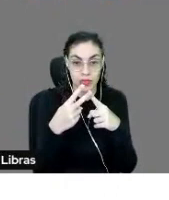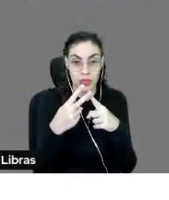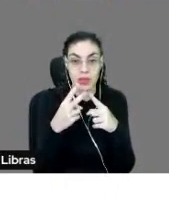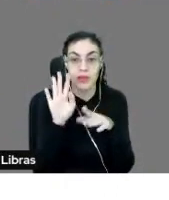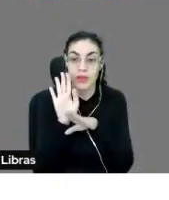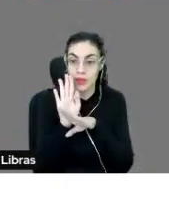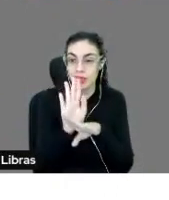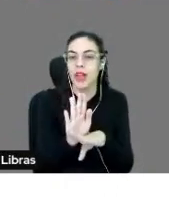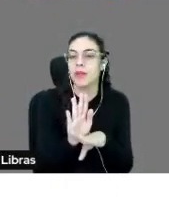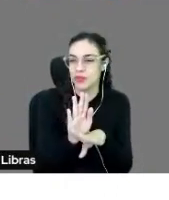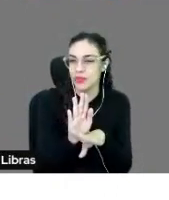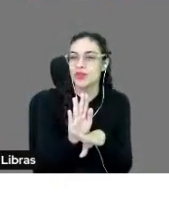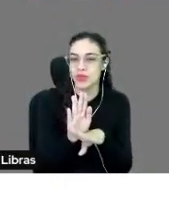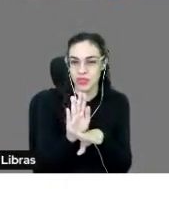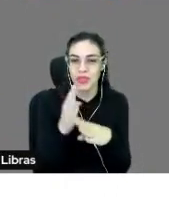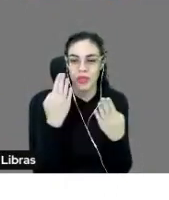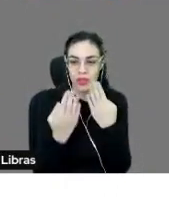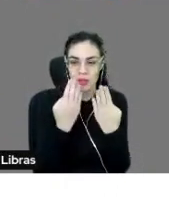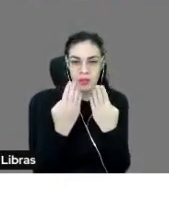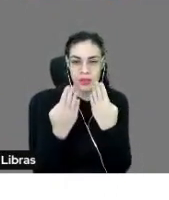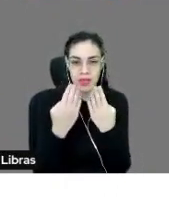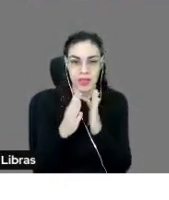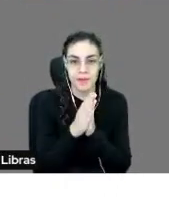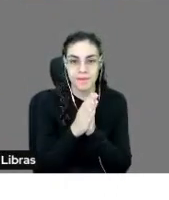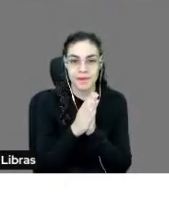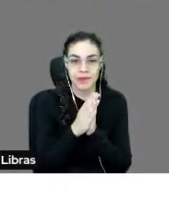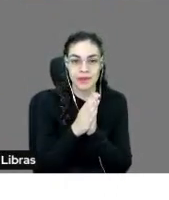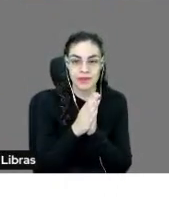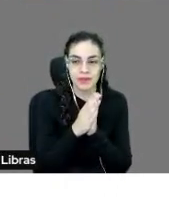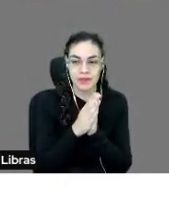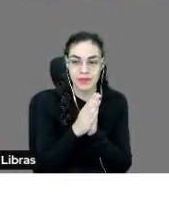cotejadas aí, comparadas com o texto do meu estudante. Se eu estiver na versão